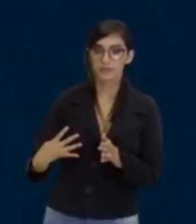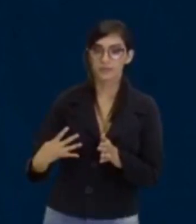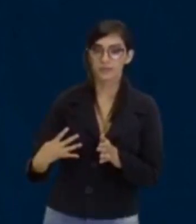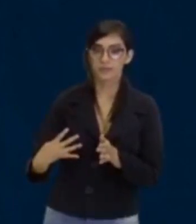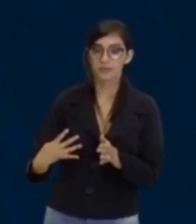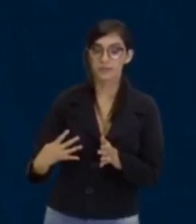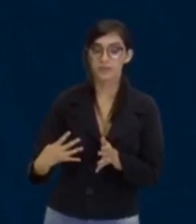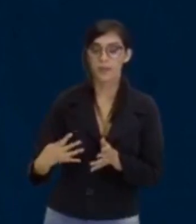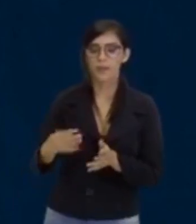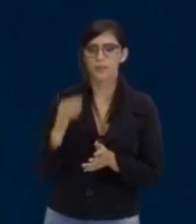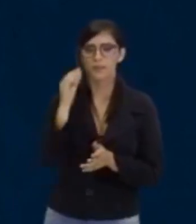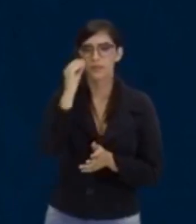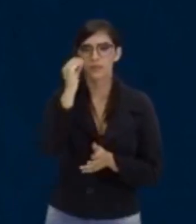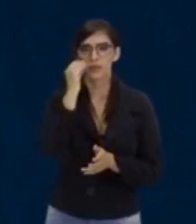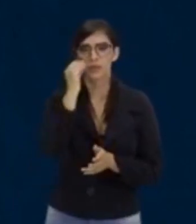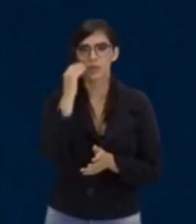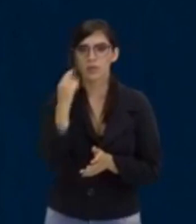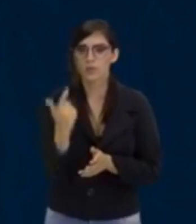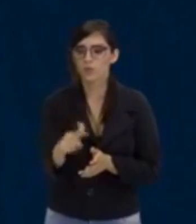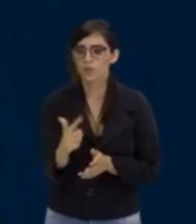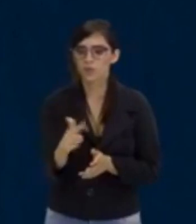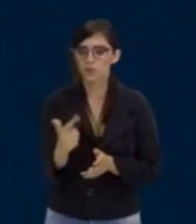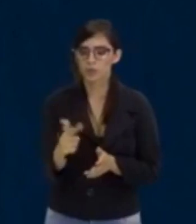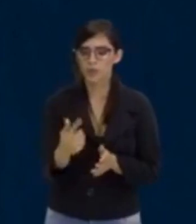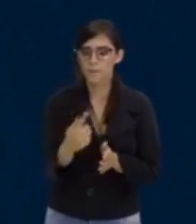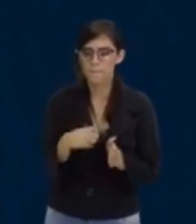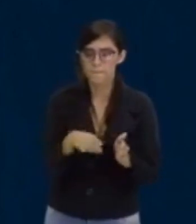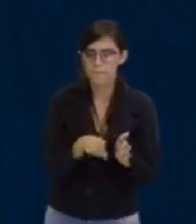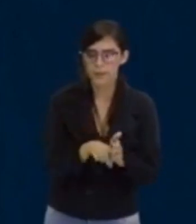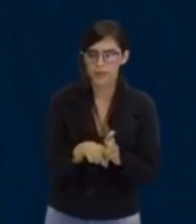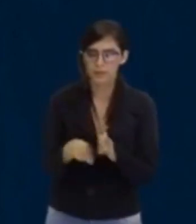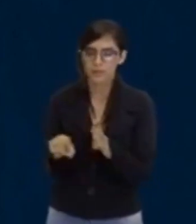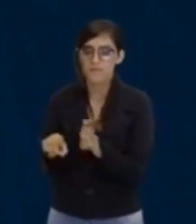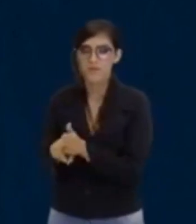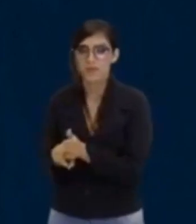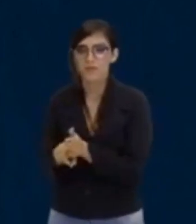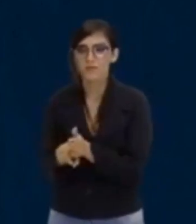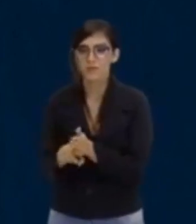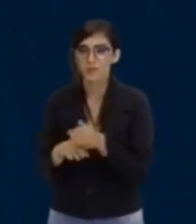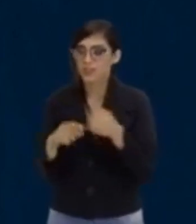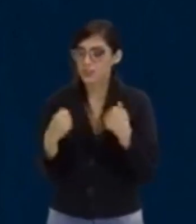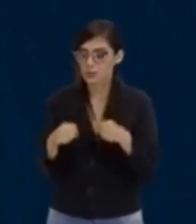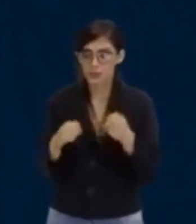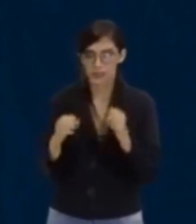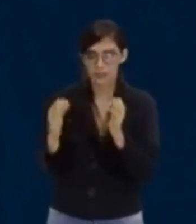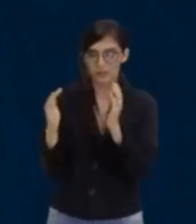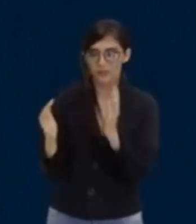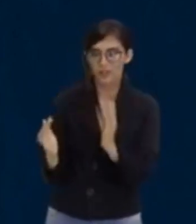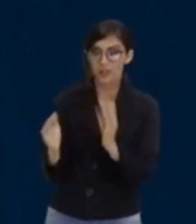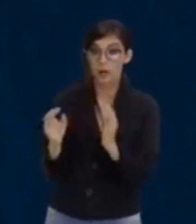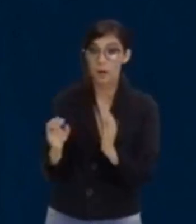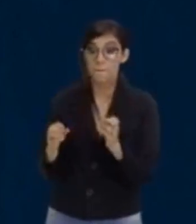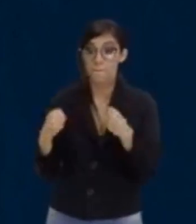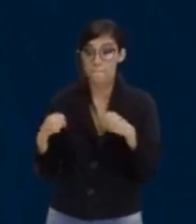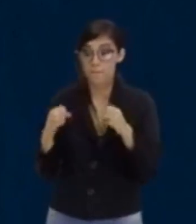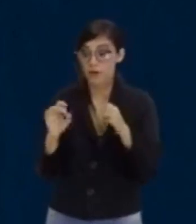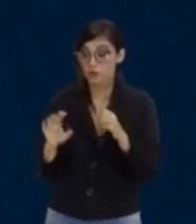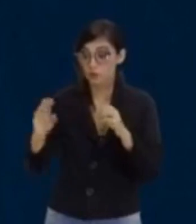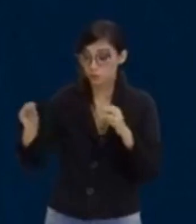o 4. Repara que quando não tem aquele menos e menos, eu não preciso do parêntese. Eu posso colocar só ele. Então,